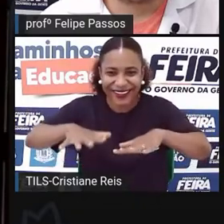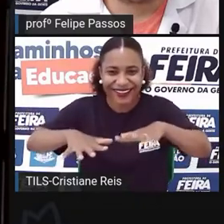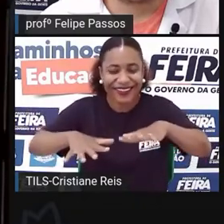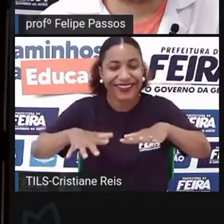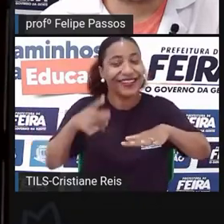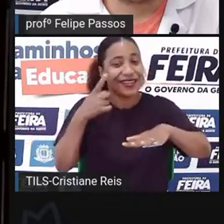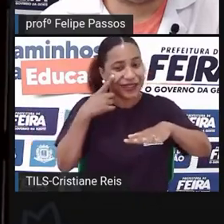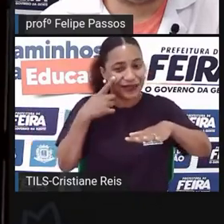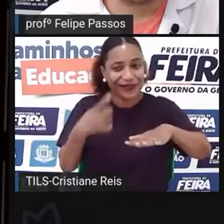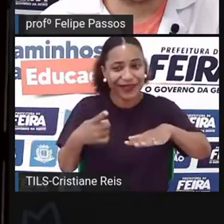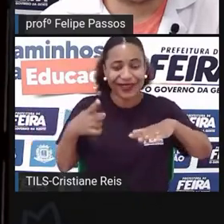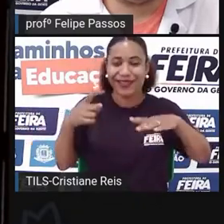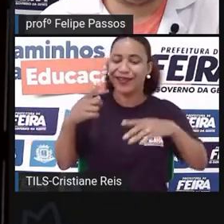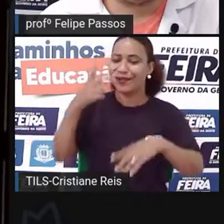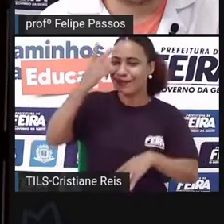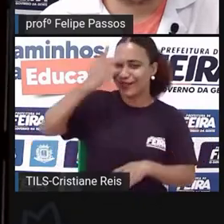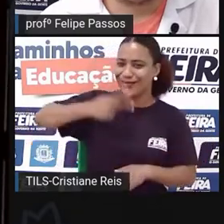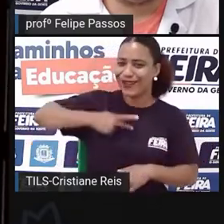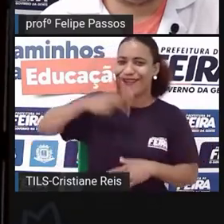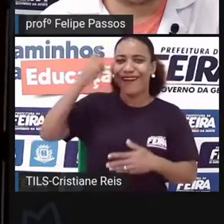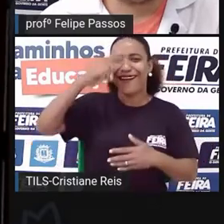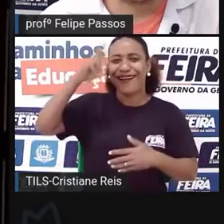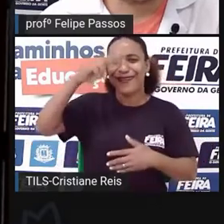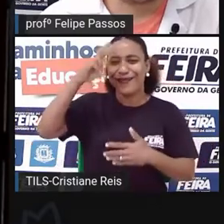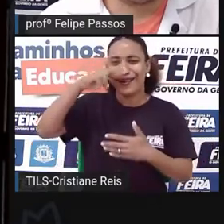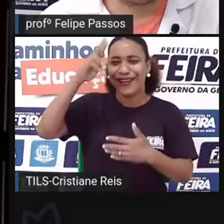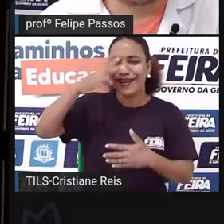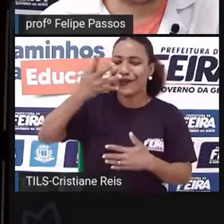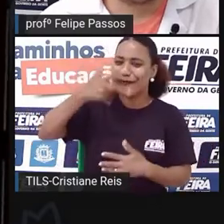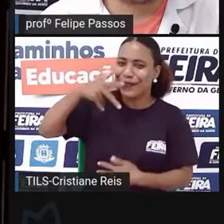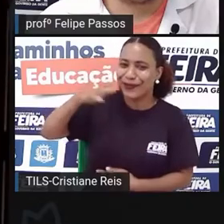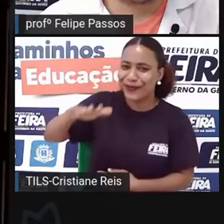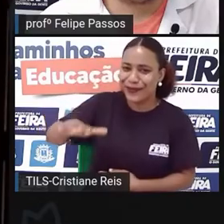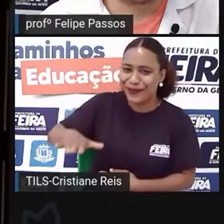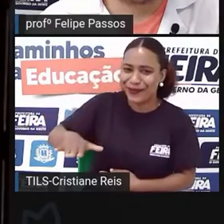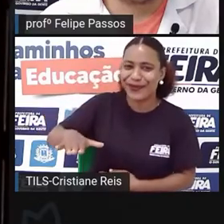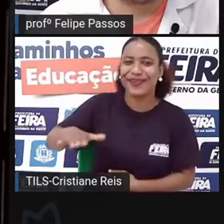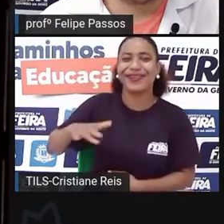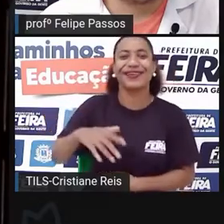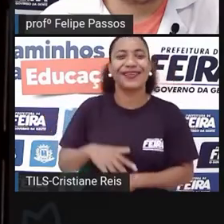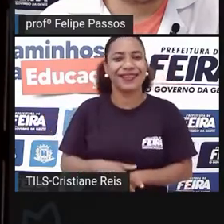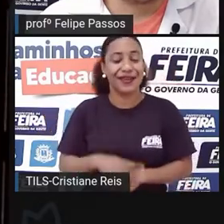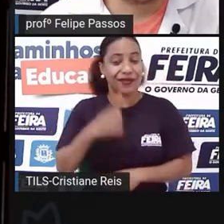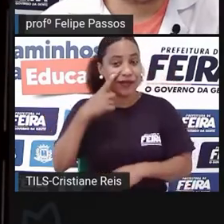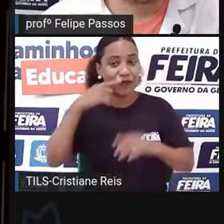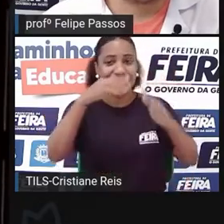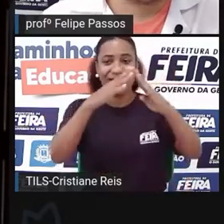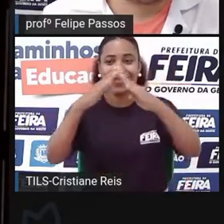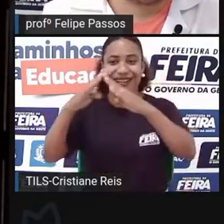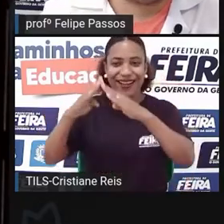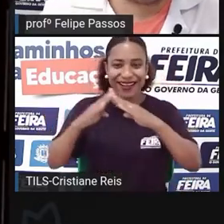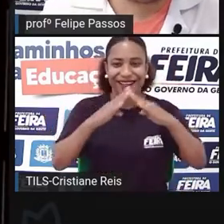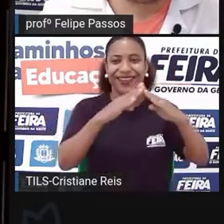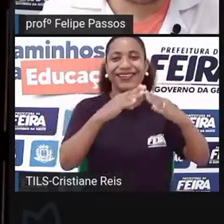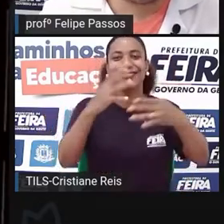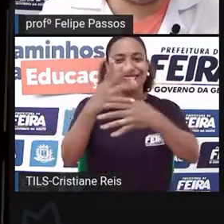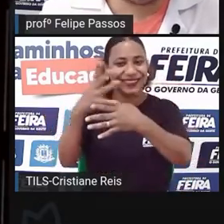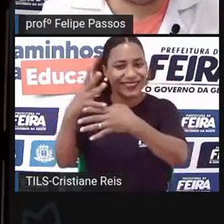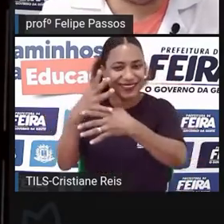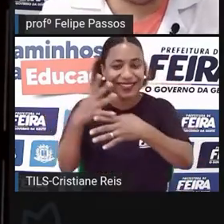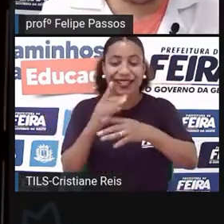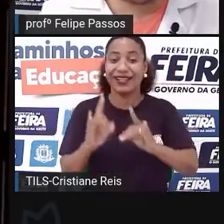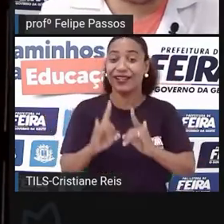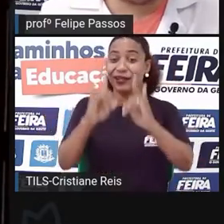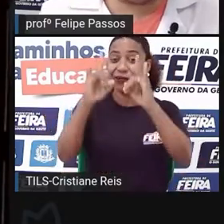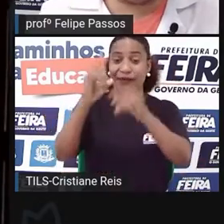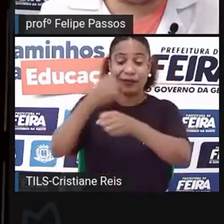coletiva também. você imaginou a cidade como ela era, os patrimônios, os prédios, como as pessoas viviam,